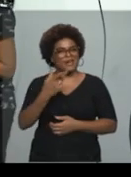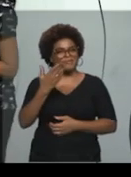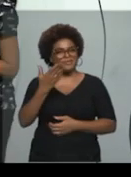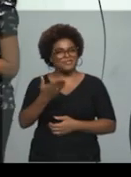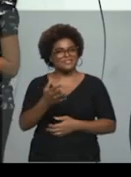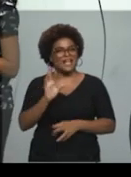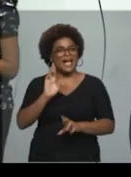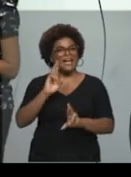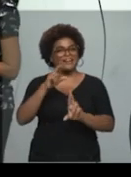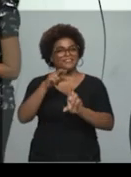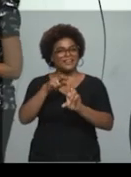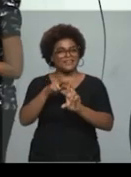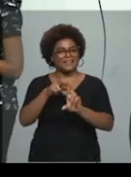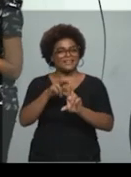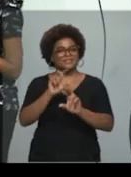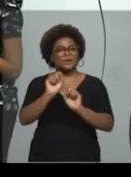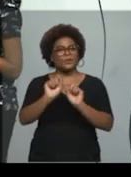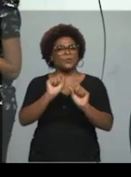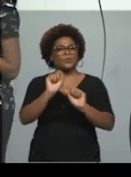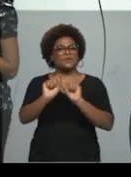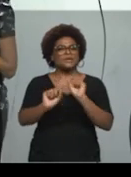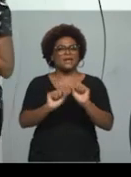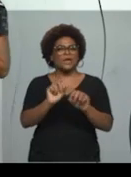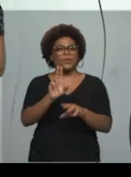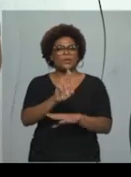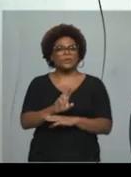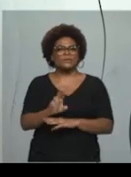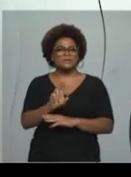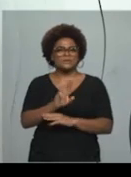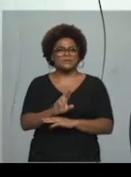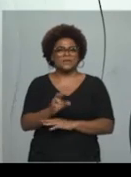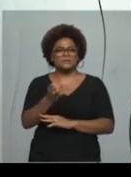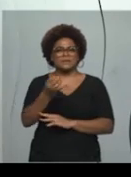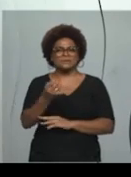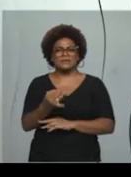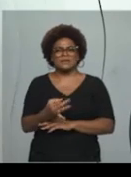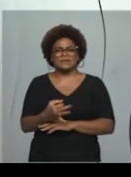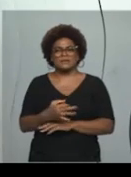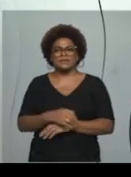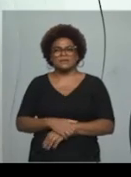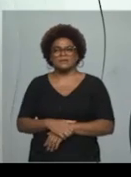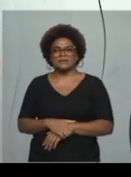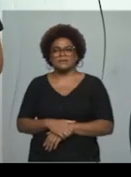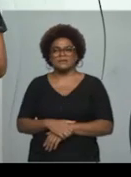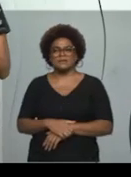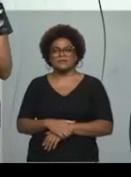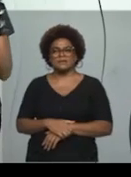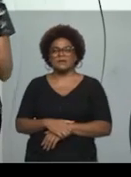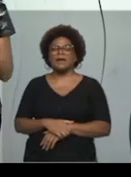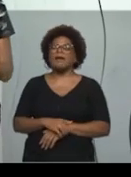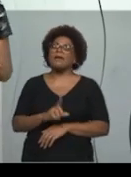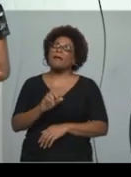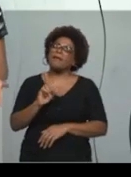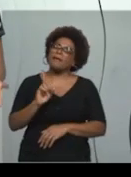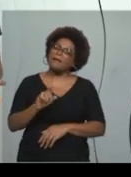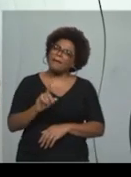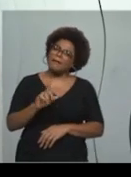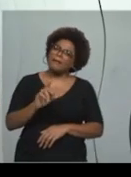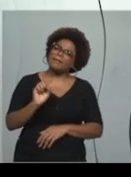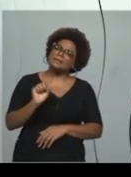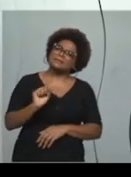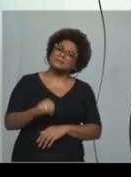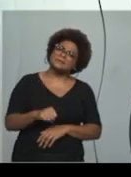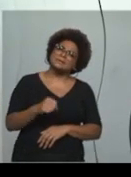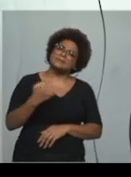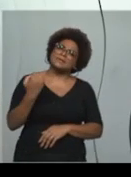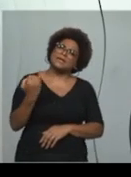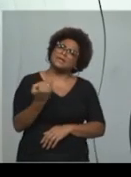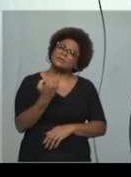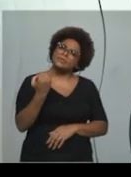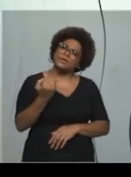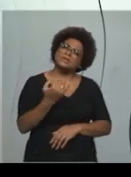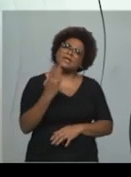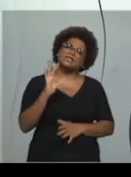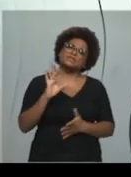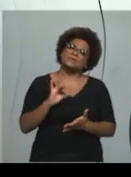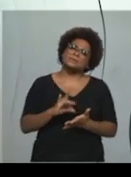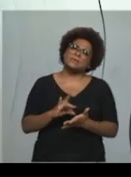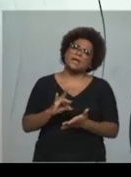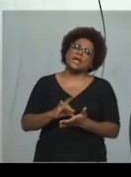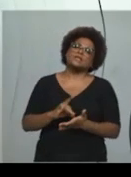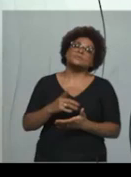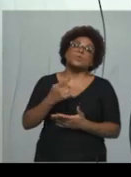né? Olha só, é importante mesmo que vocês consultem provas